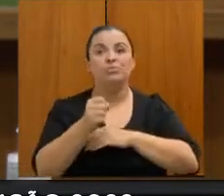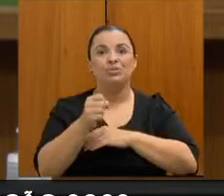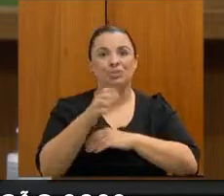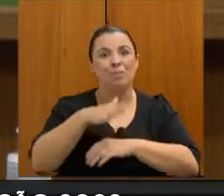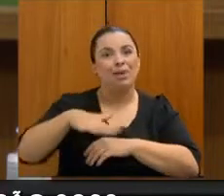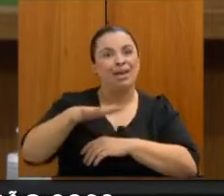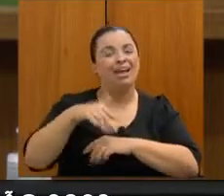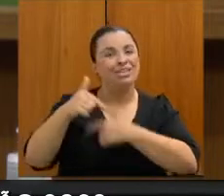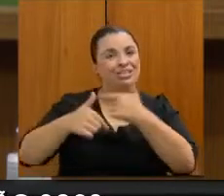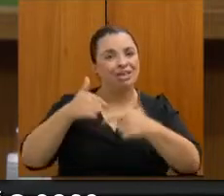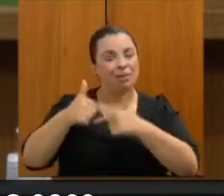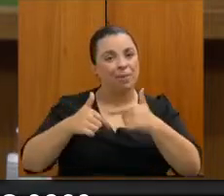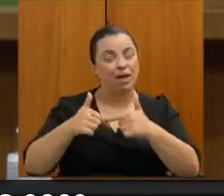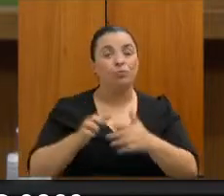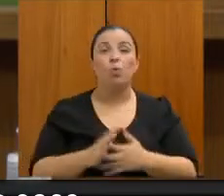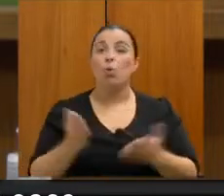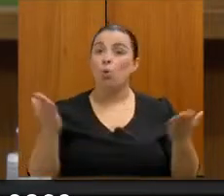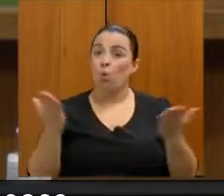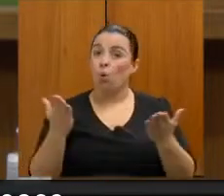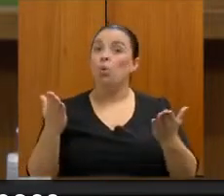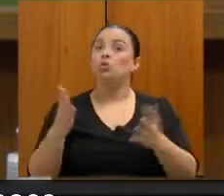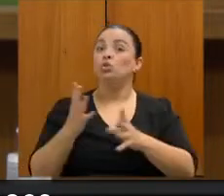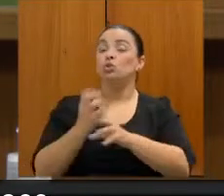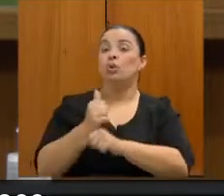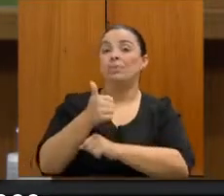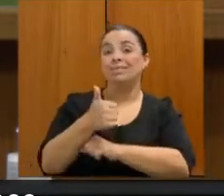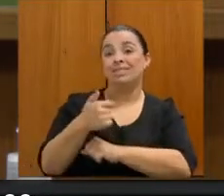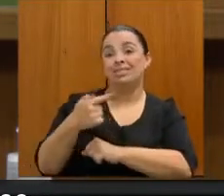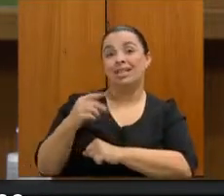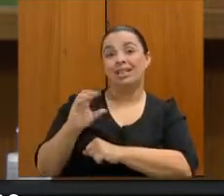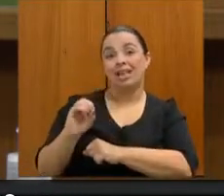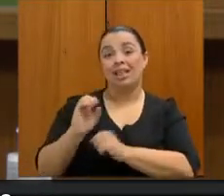170 pais que desenvolvem esse programa.